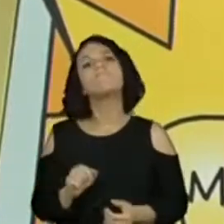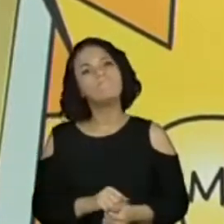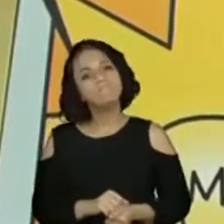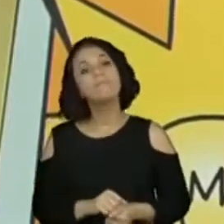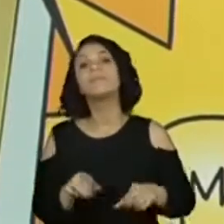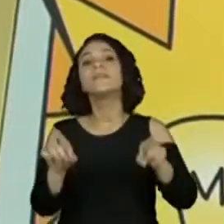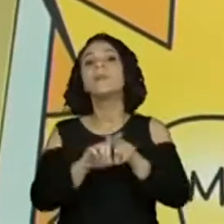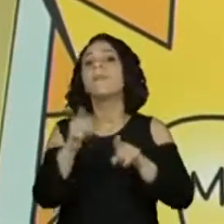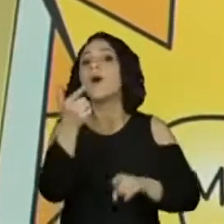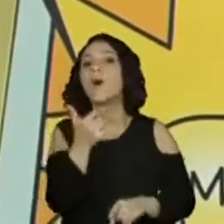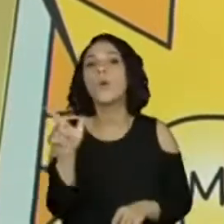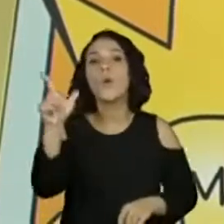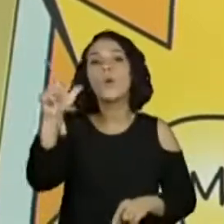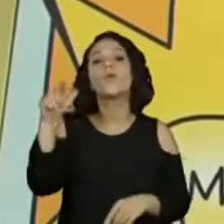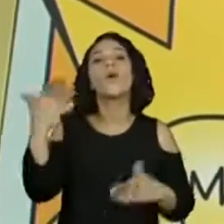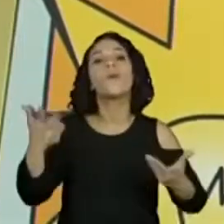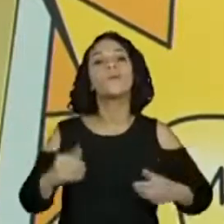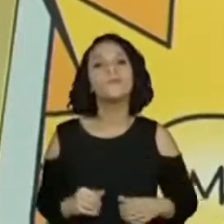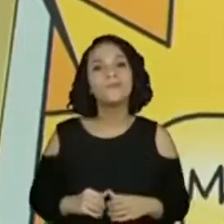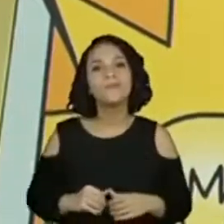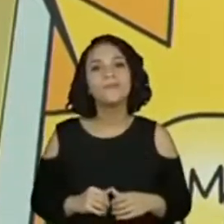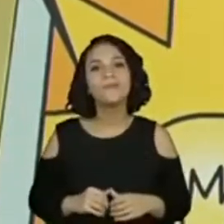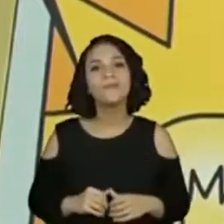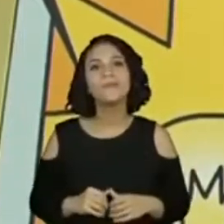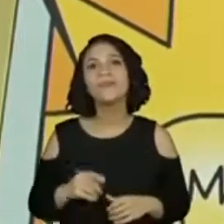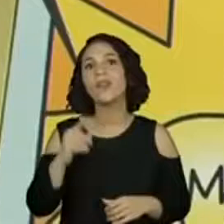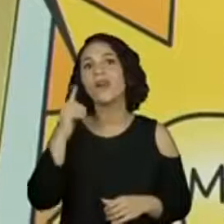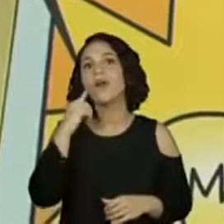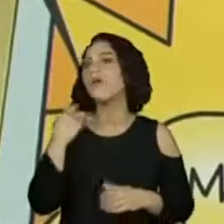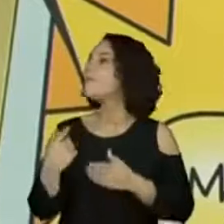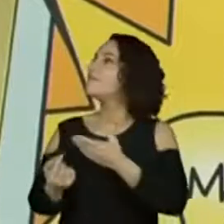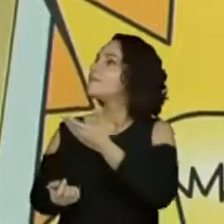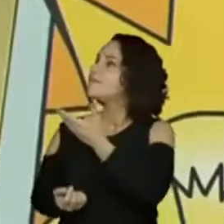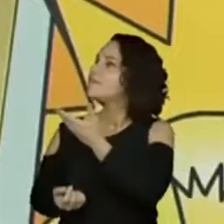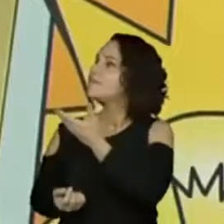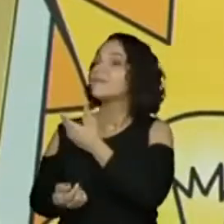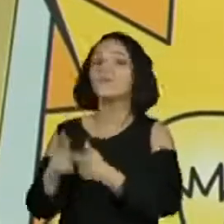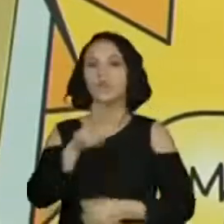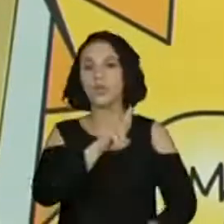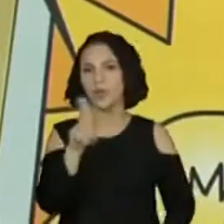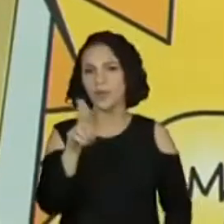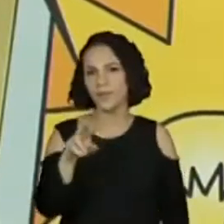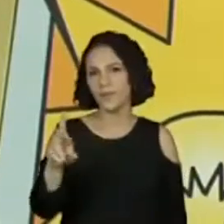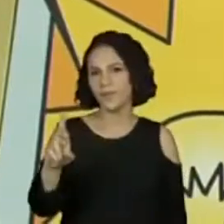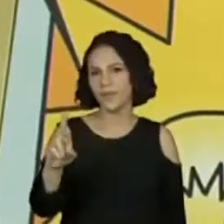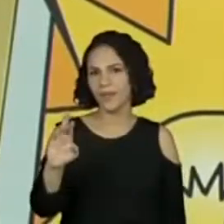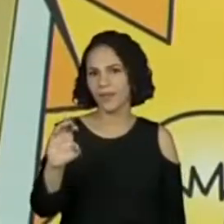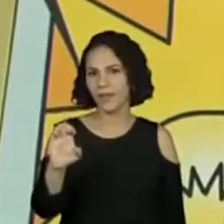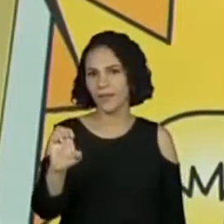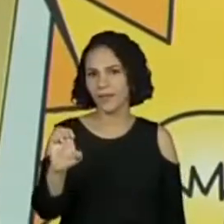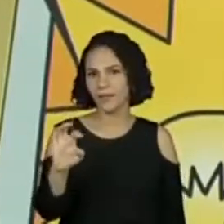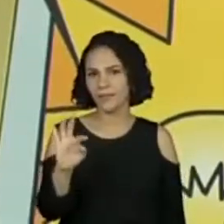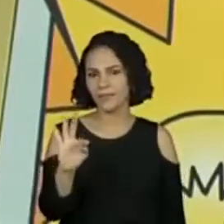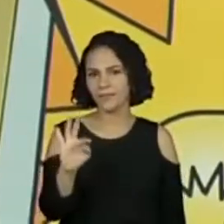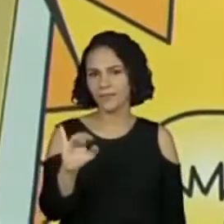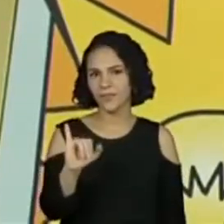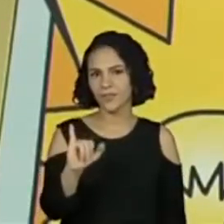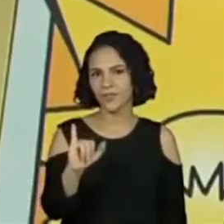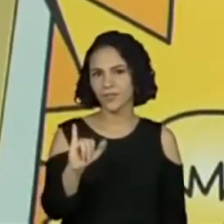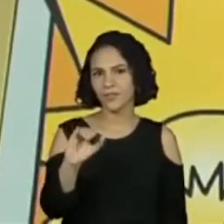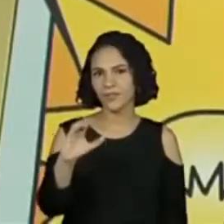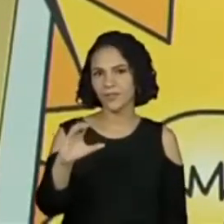recurso que ele usou. Ele usou as reticências. Está no processo, está pensando. Está